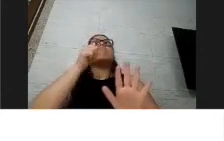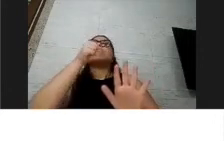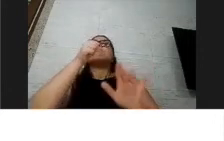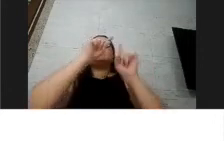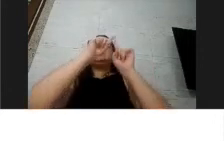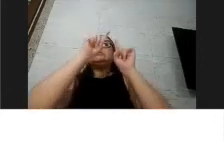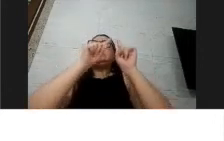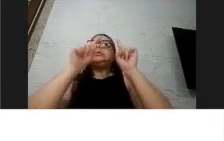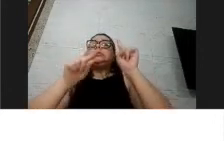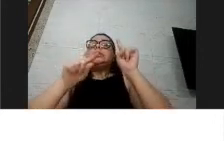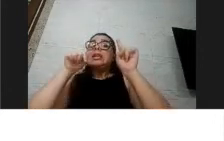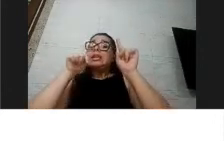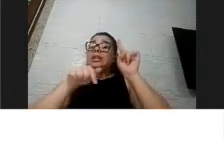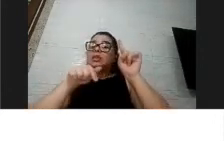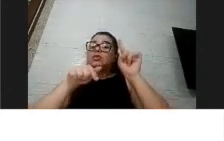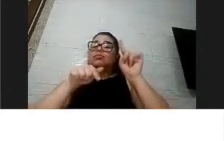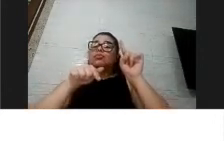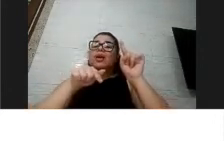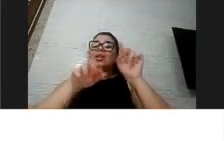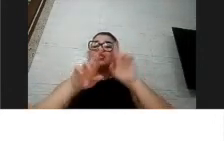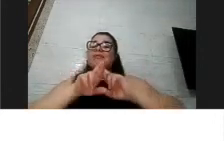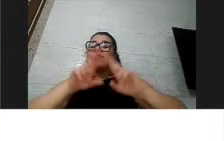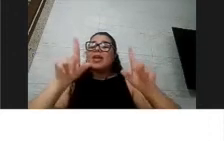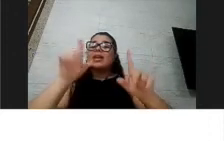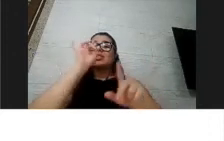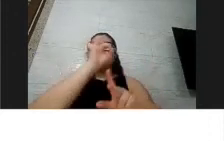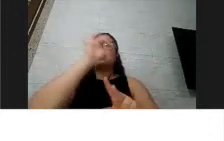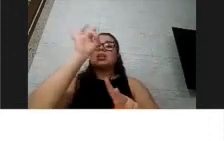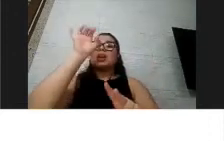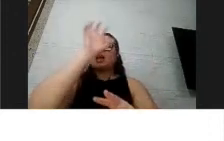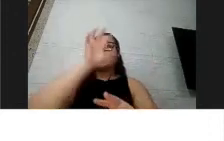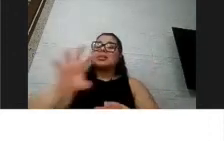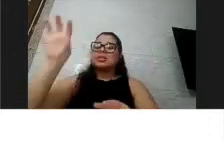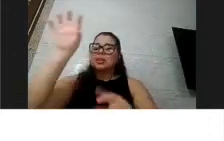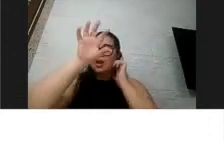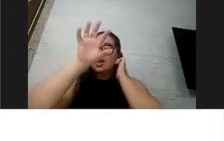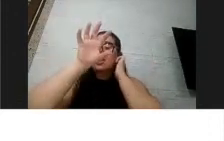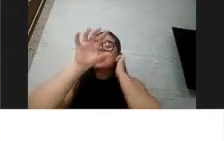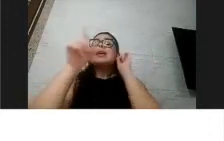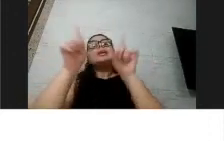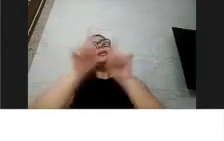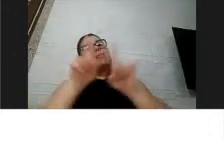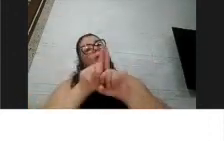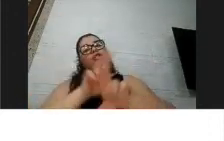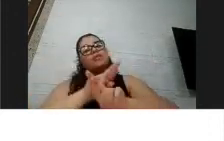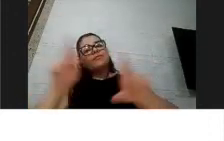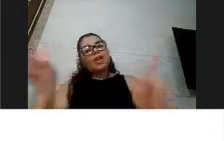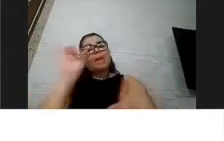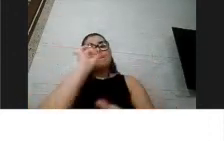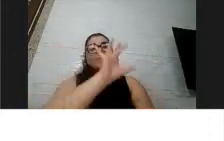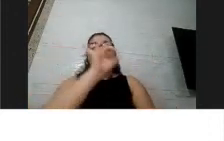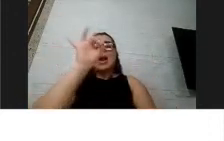varia de estado para estado, mesmo dentro do mesmo estado, varia de cidade para cidade, então essas programações